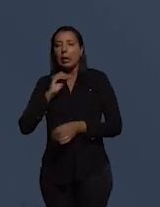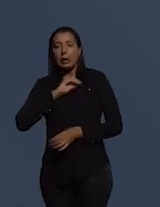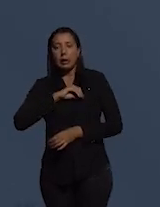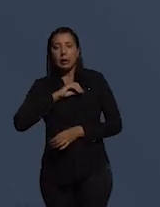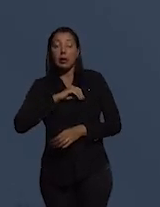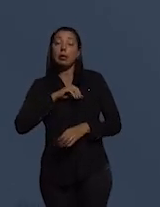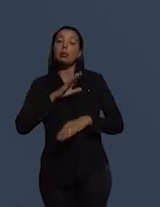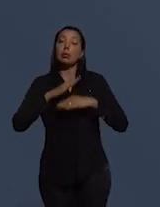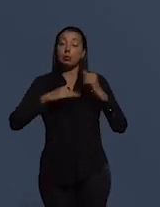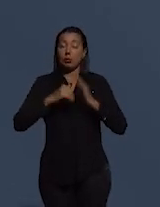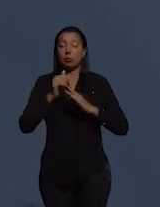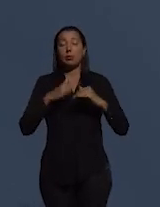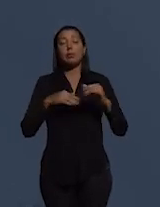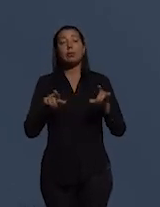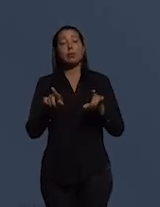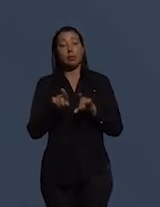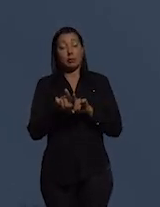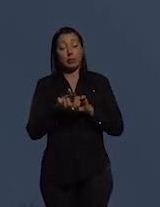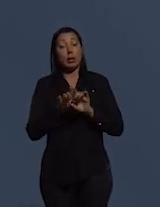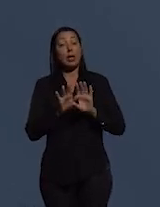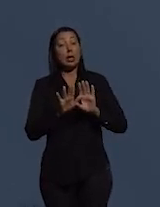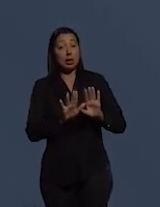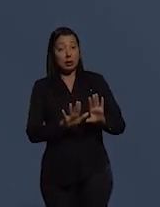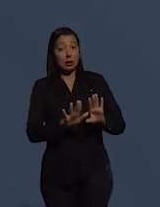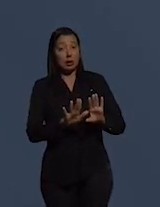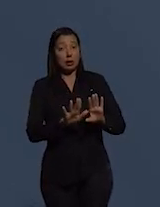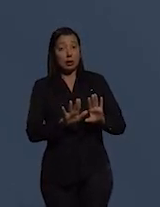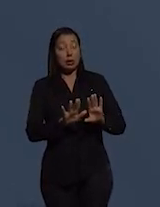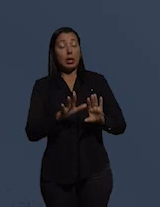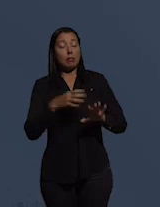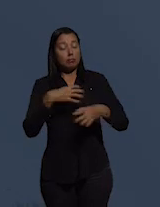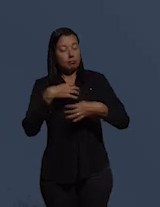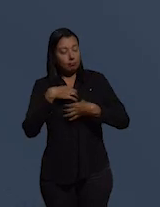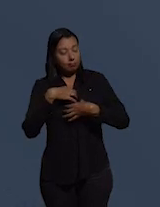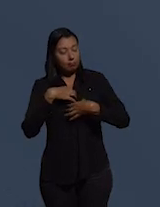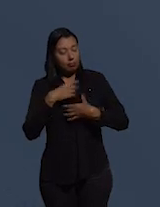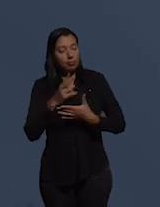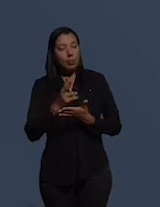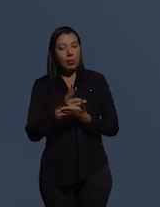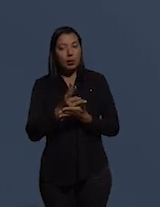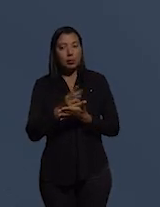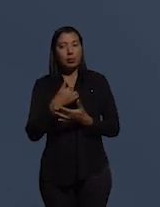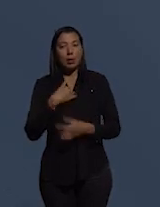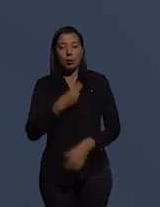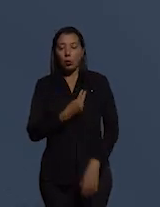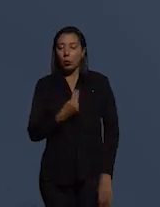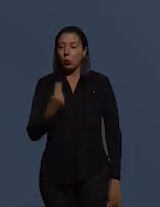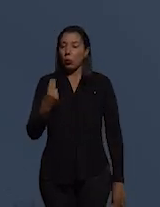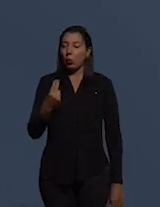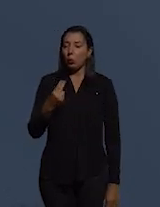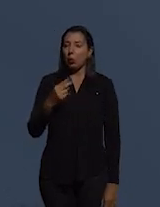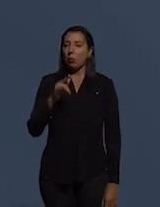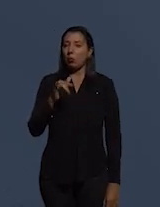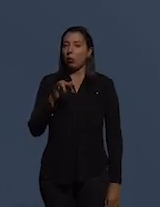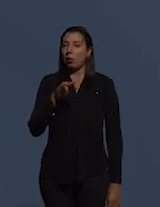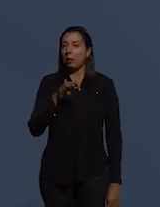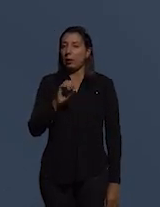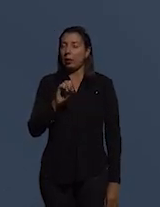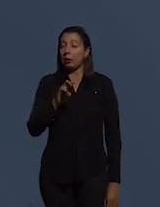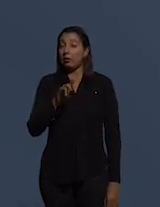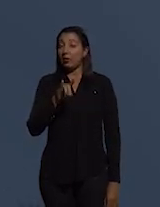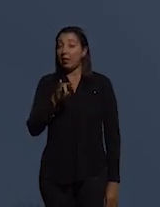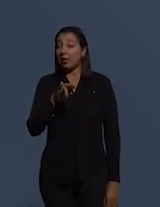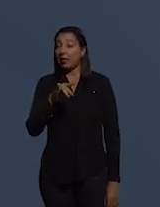cargos, é claro. E assim, com muita satisfação em meu nome, em nome do Fonacate, da FENAUD,